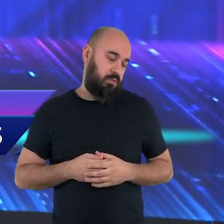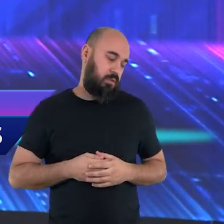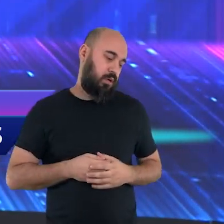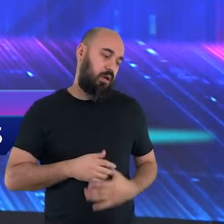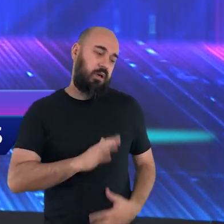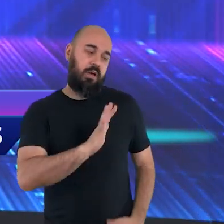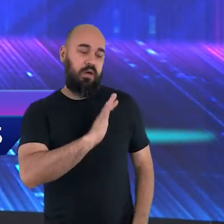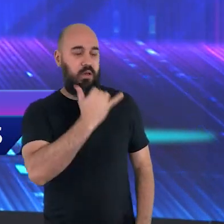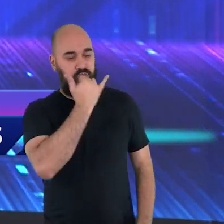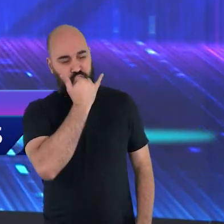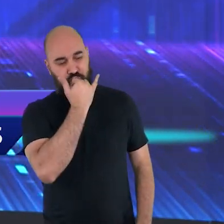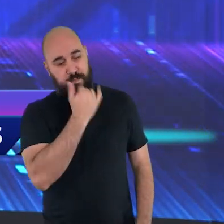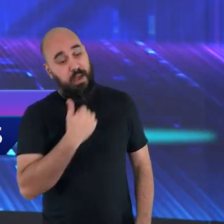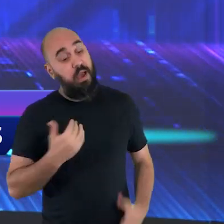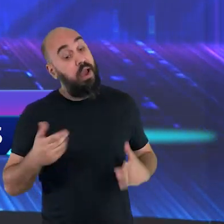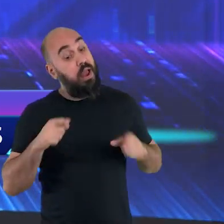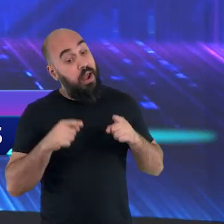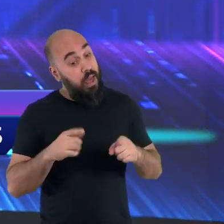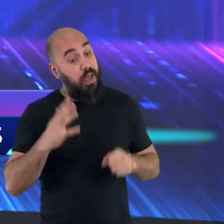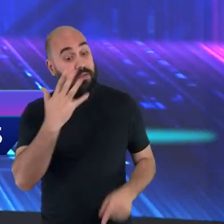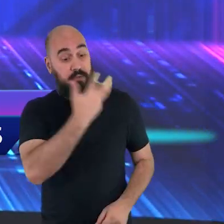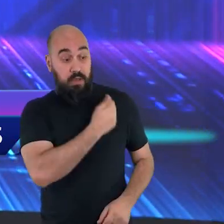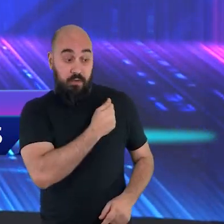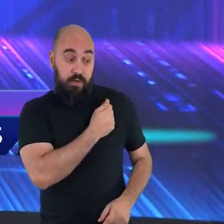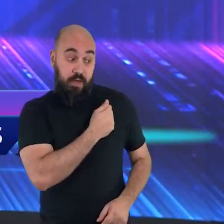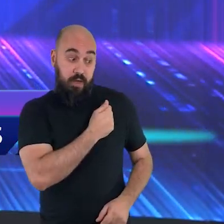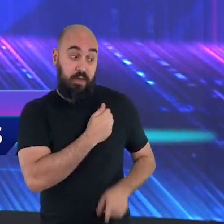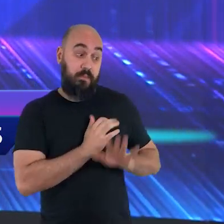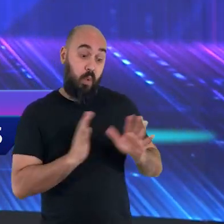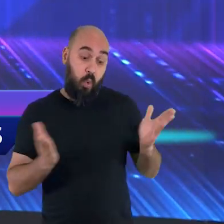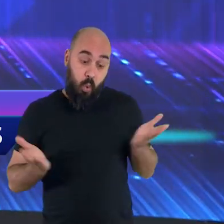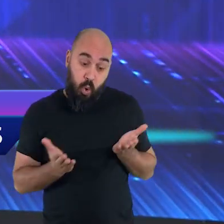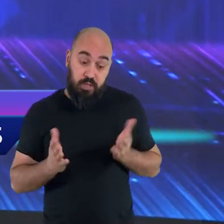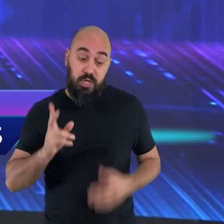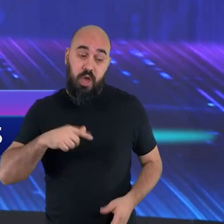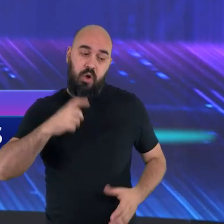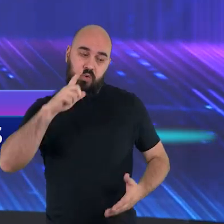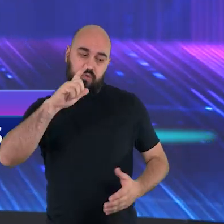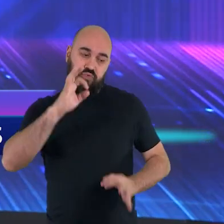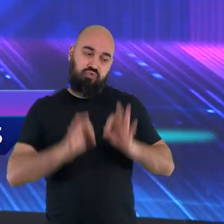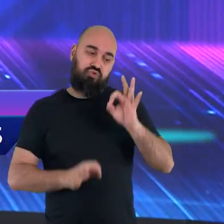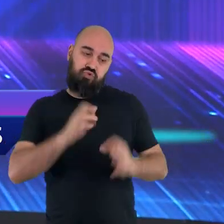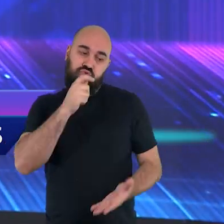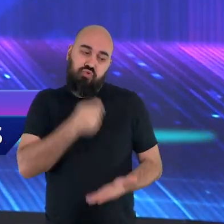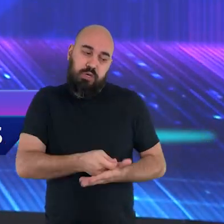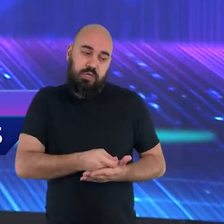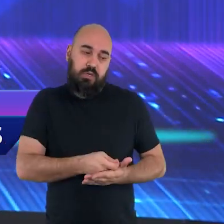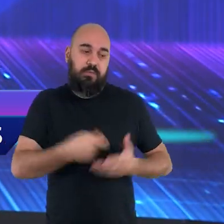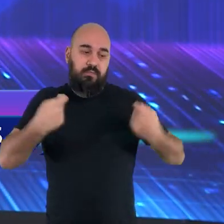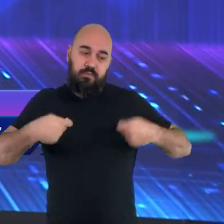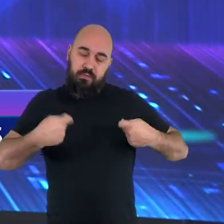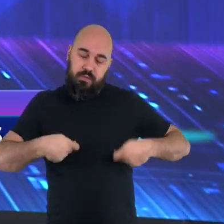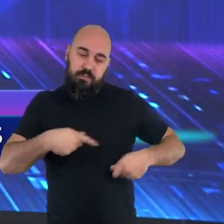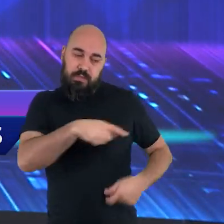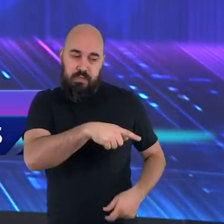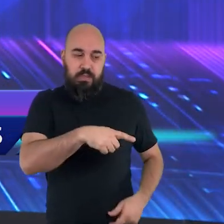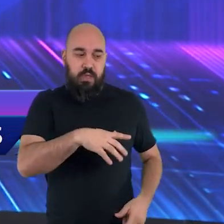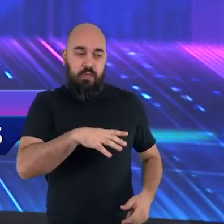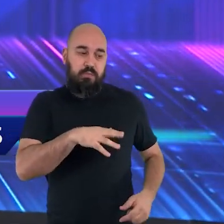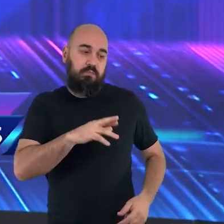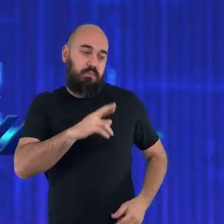Naquela vez, eu fui o teu salvador. Hoje eu sou o seu juiz. E hoje eu preciso te julgar por aquilo que você fez.